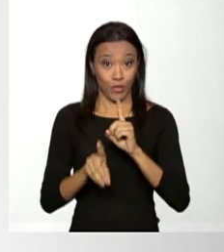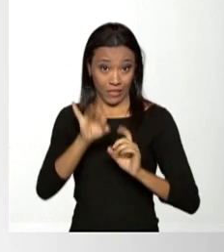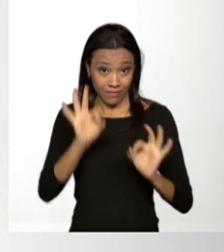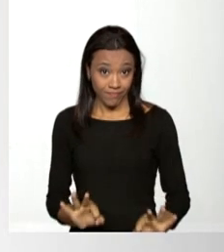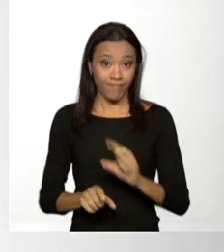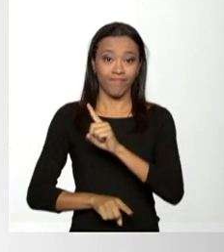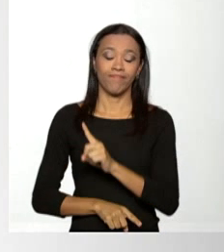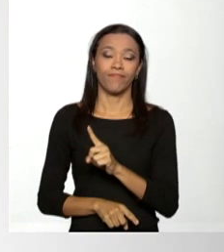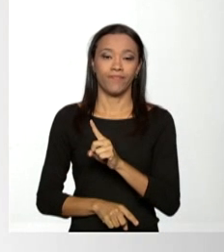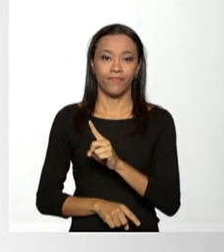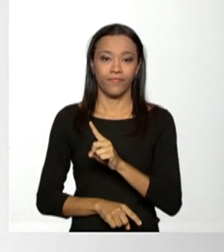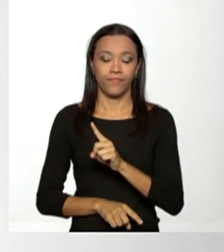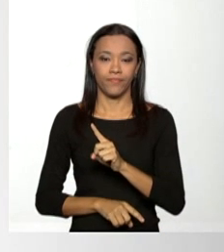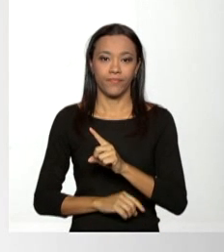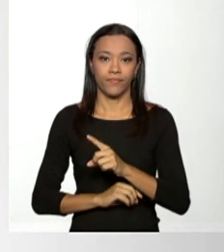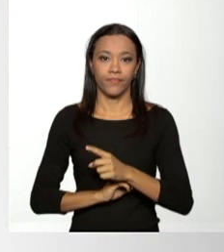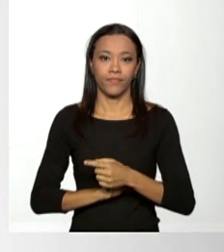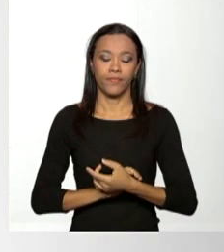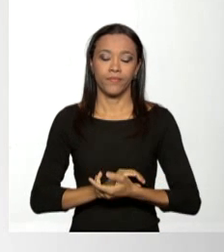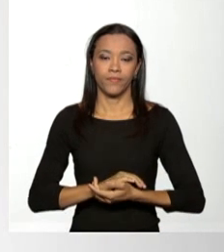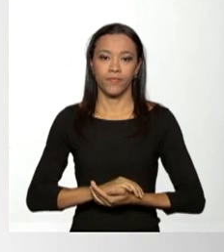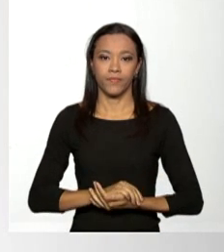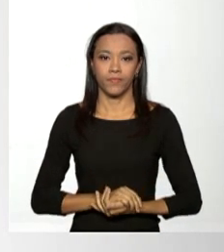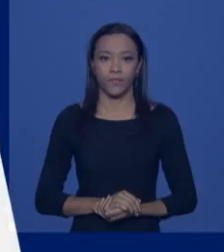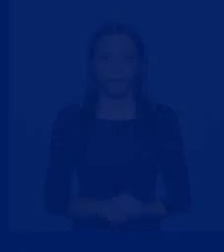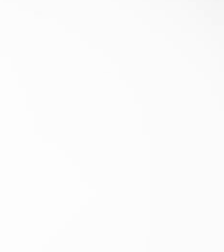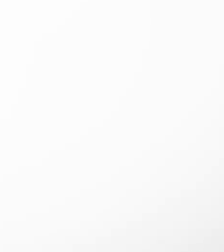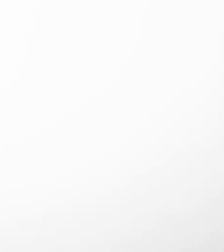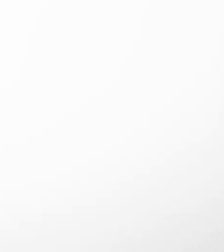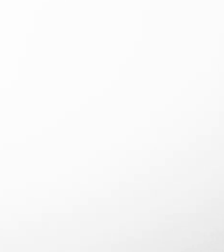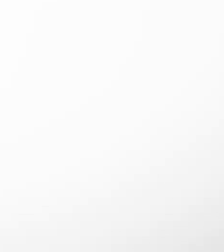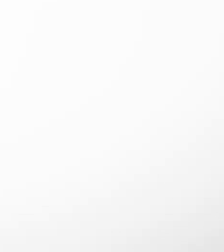vencimento agora é dia 7 de cada mês.